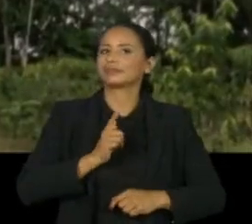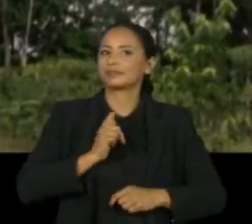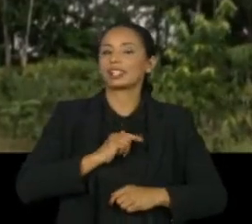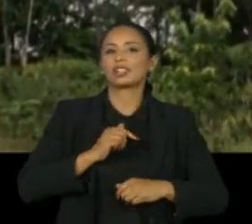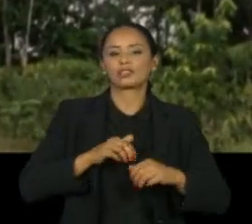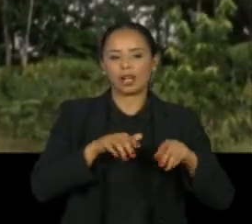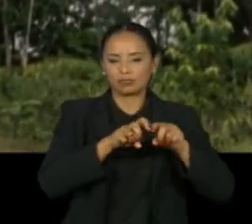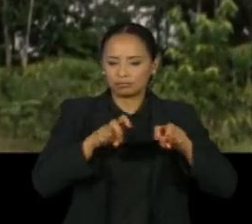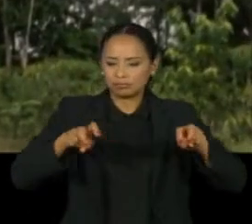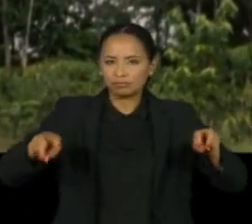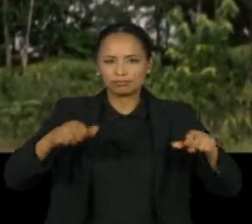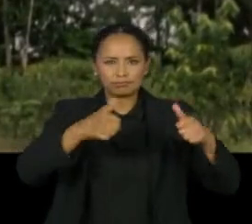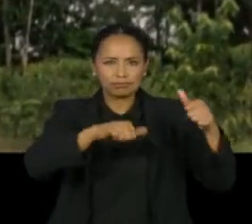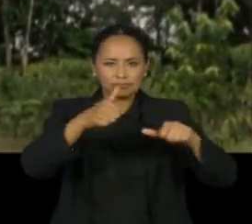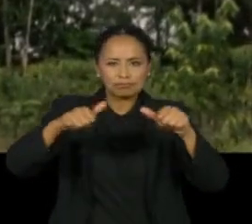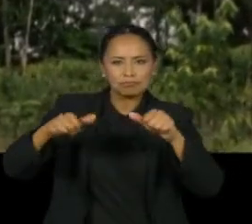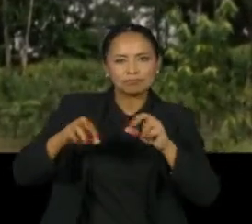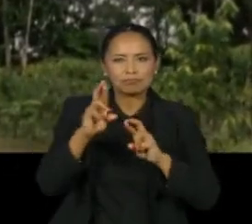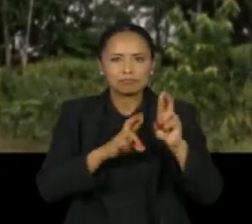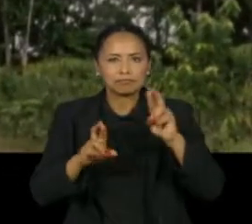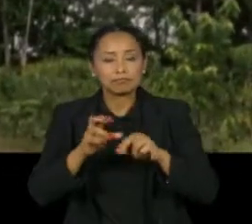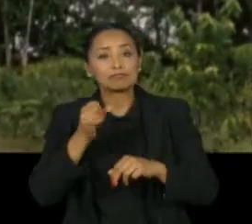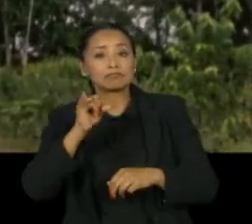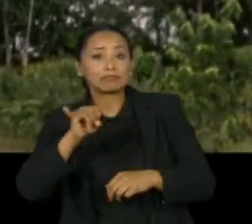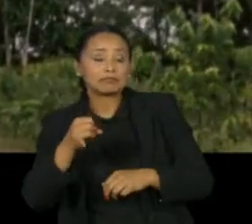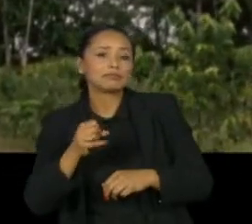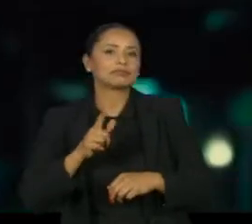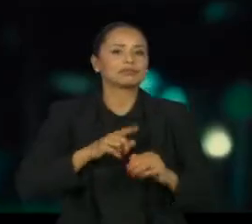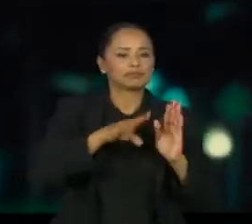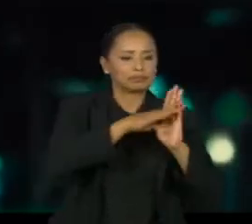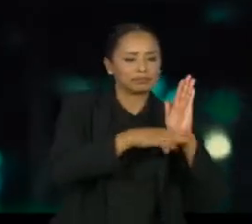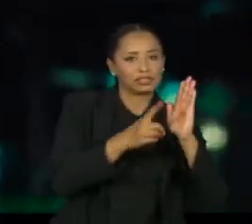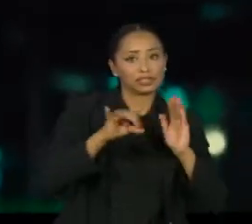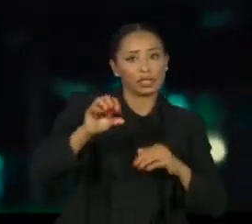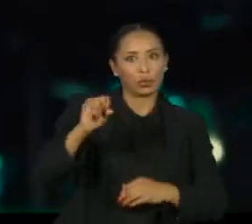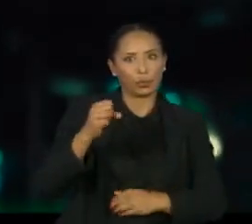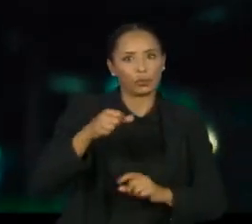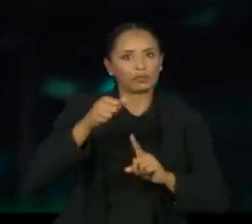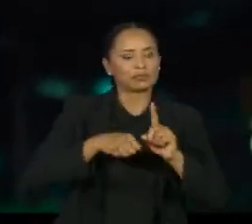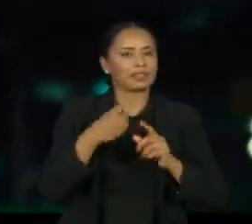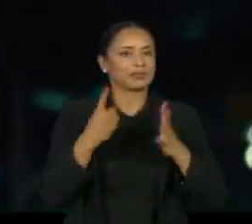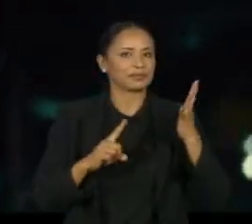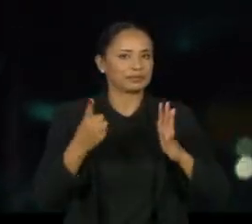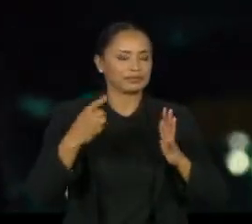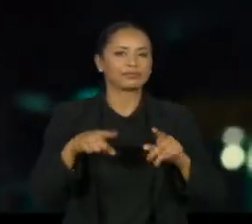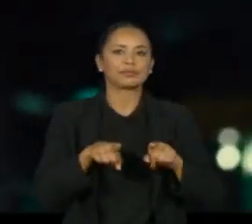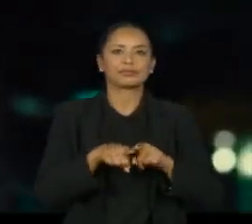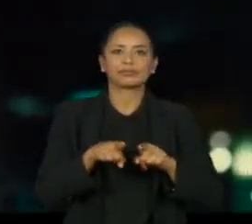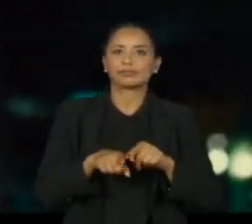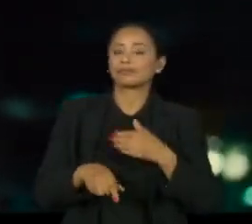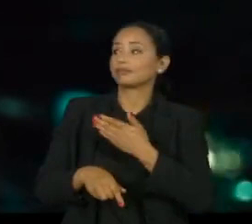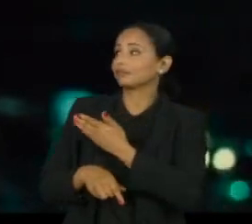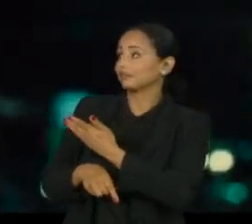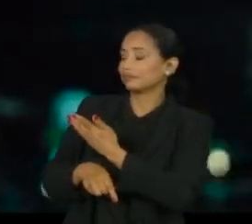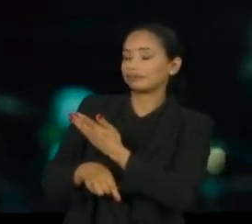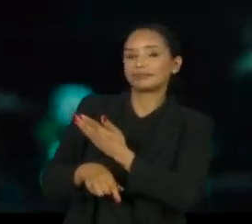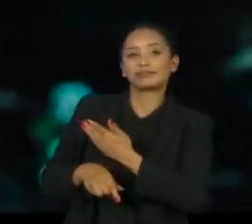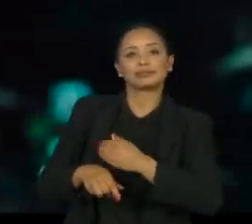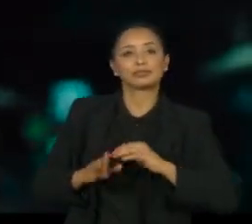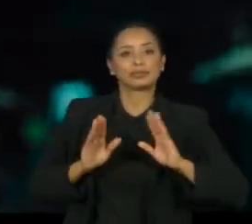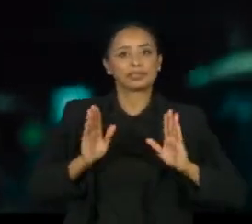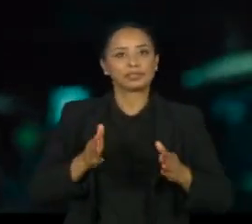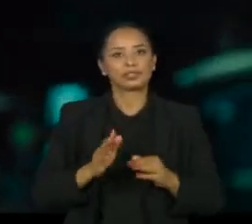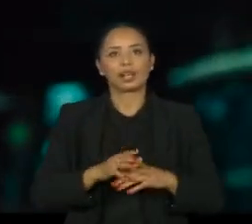fazer a lista final de corte divulgada no dia 8 de fevereiro. Já o longa Deserto Particular, dirigido por Ali Muritiba,